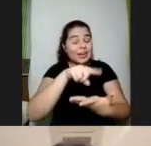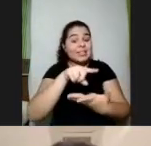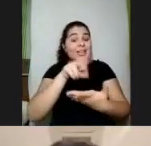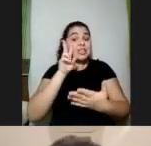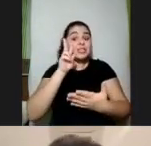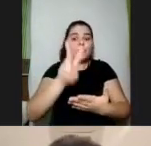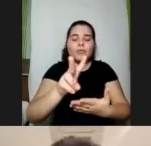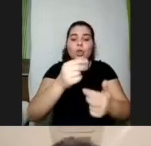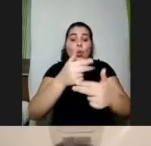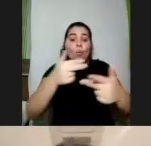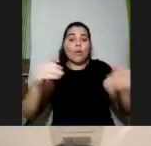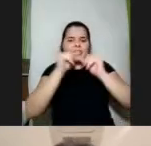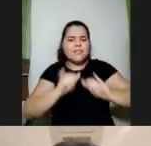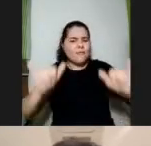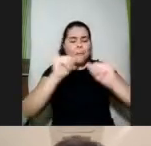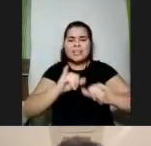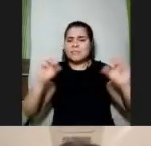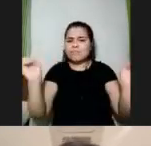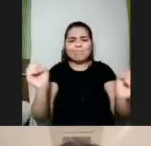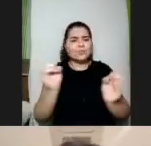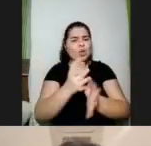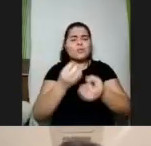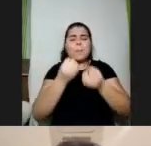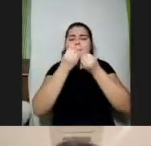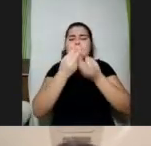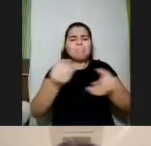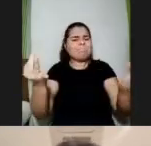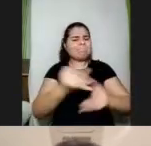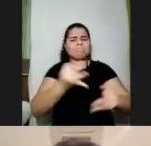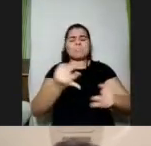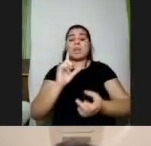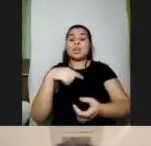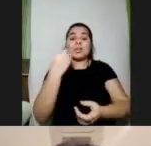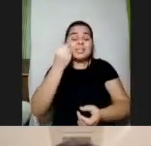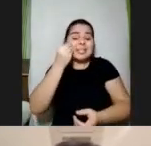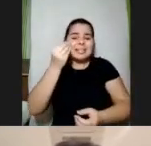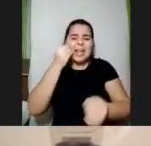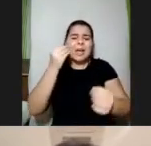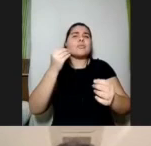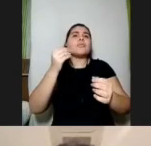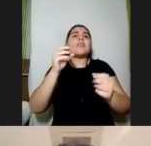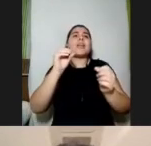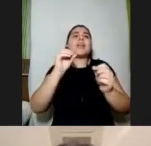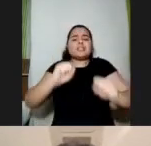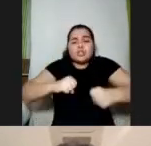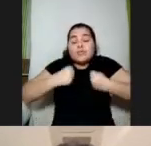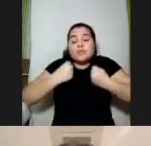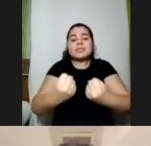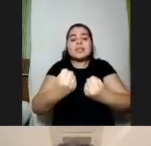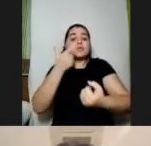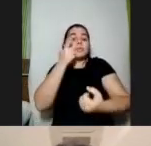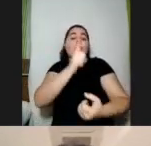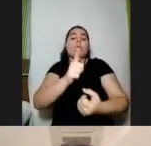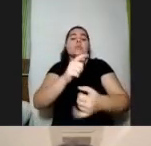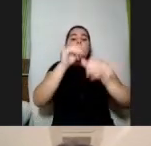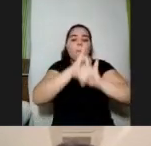de ponta a gente se desdobra para levar a informação a todas as pessoas e todo mundo que eu